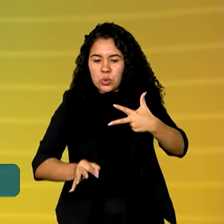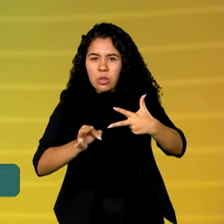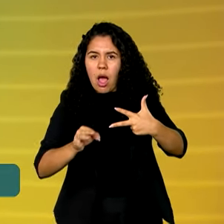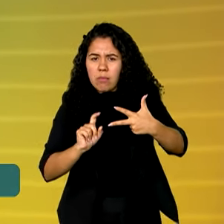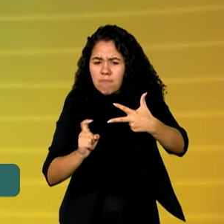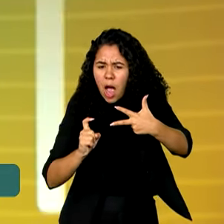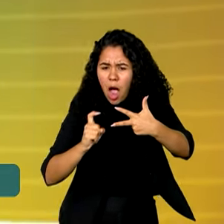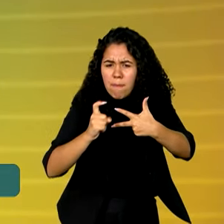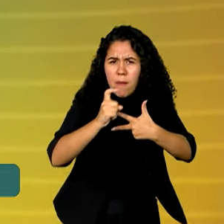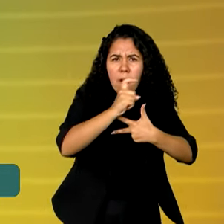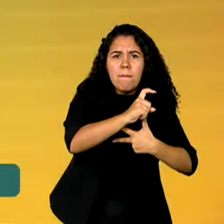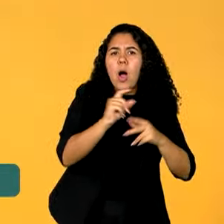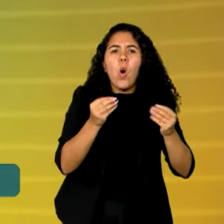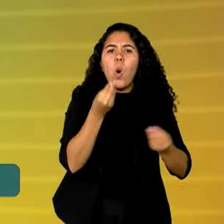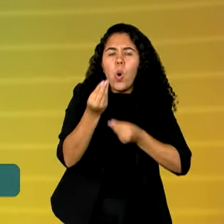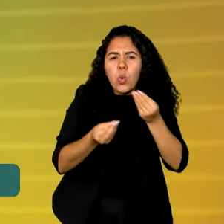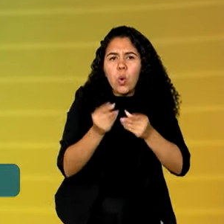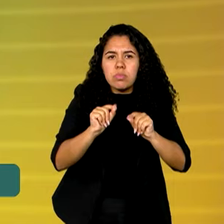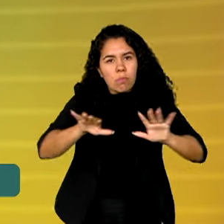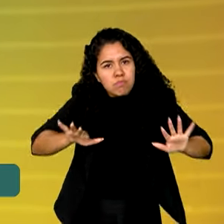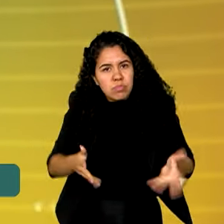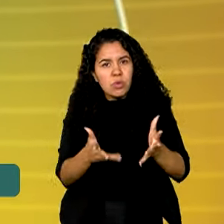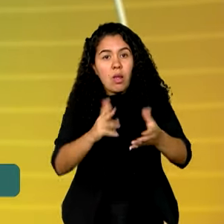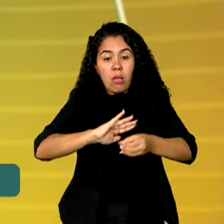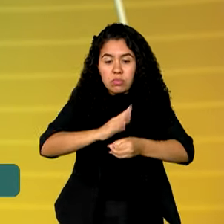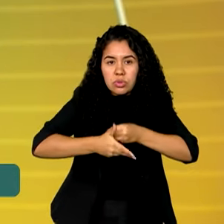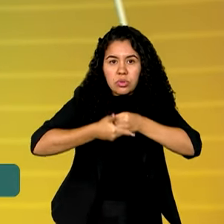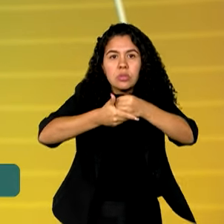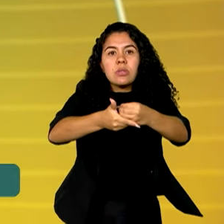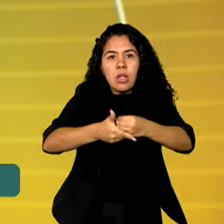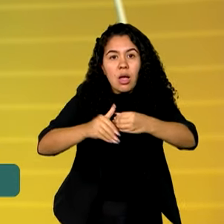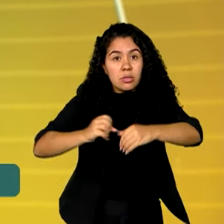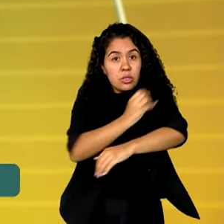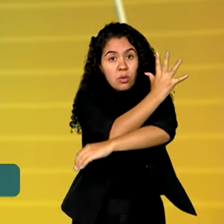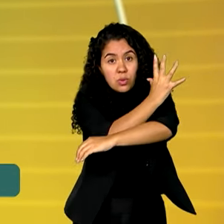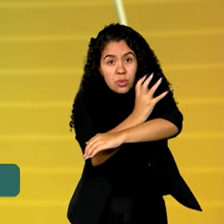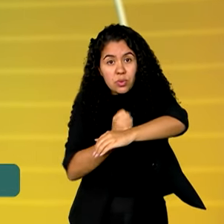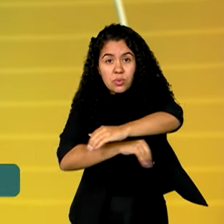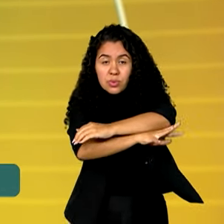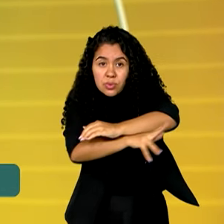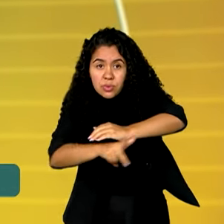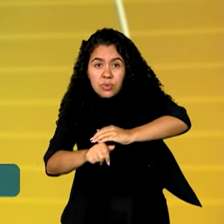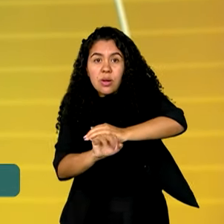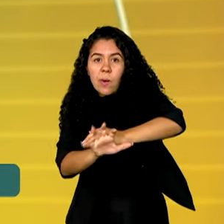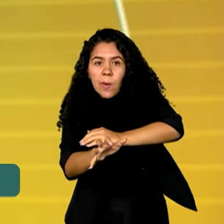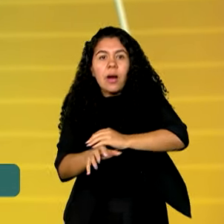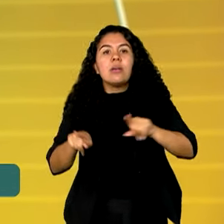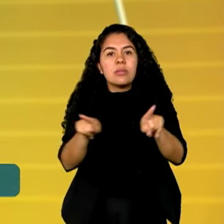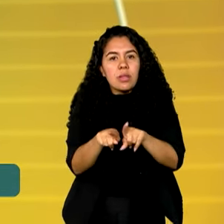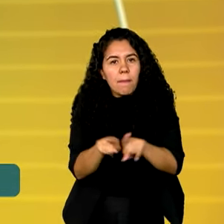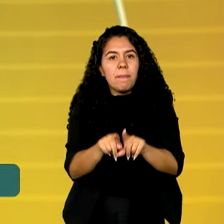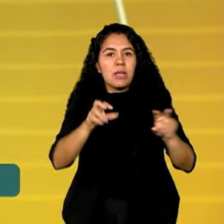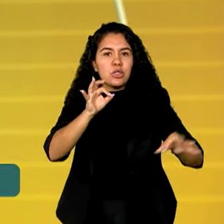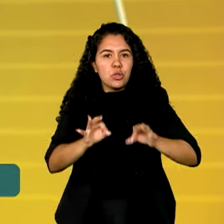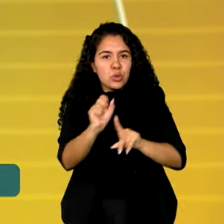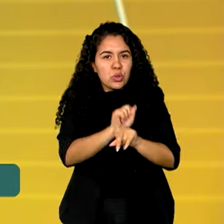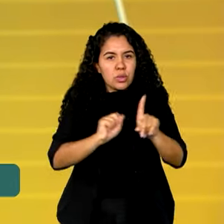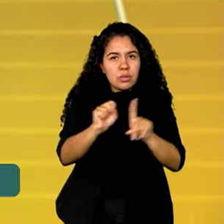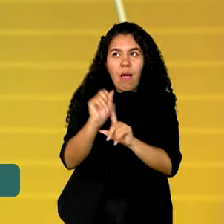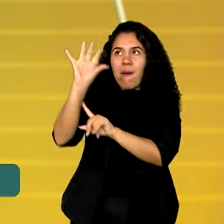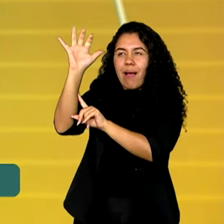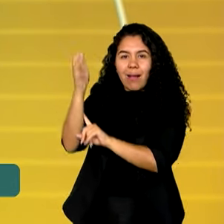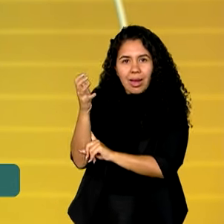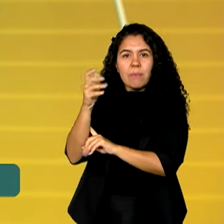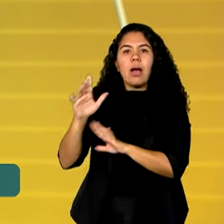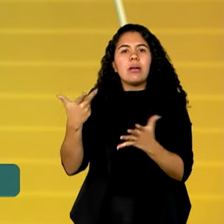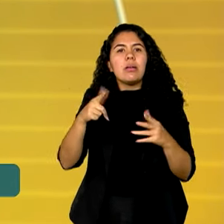públicas que promovam a sustentabilidade ecológica, o desenvolvimento econômico e a justiça social e climática. Os temas